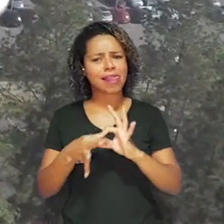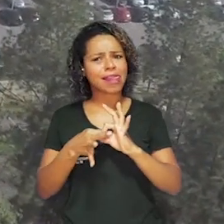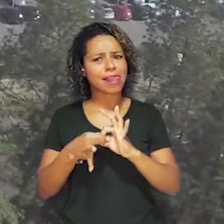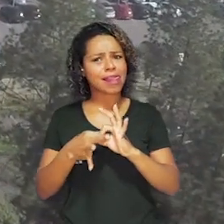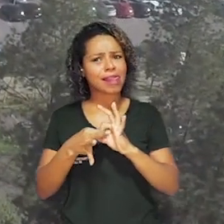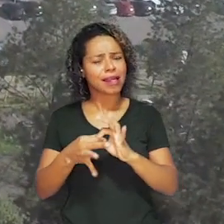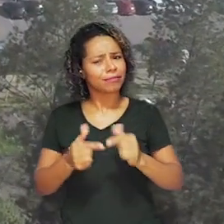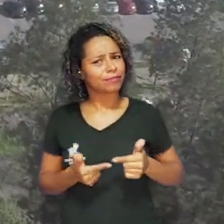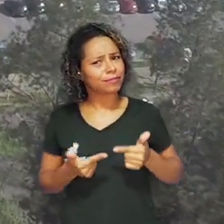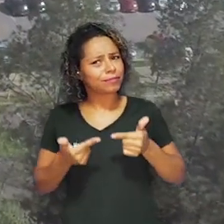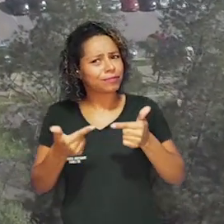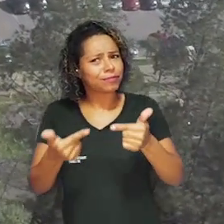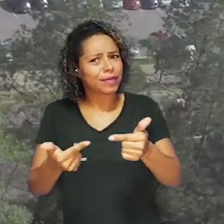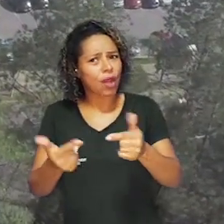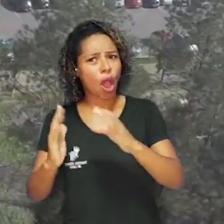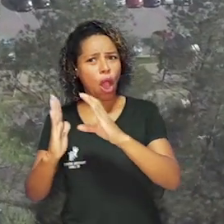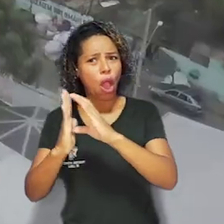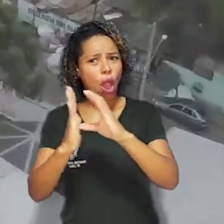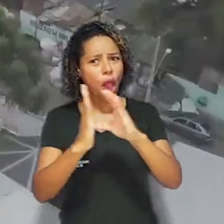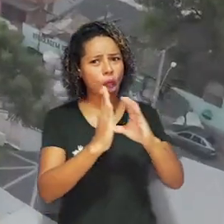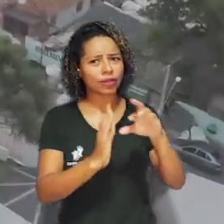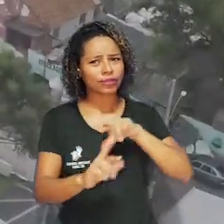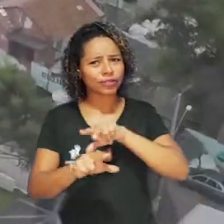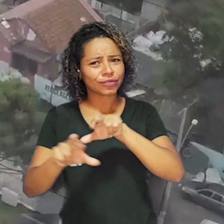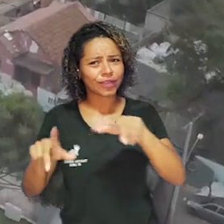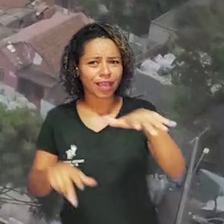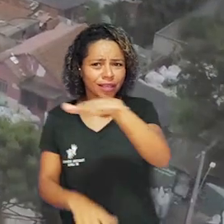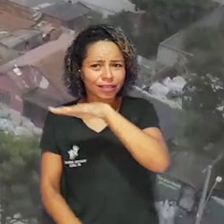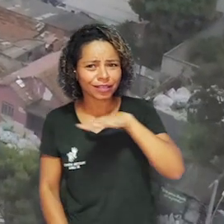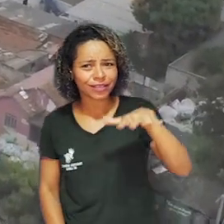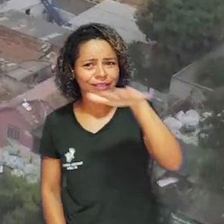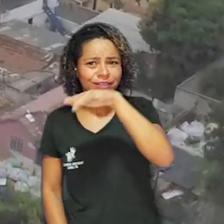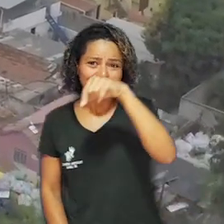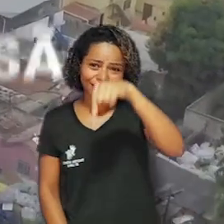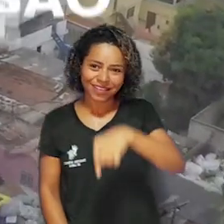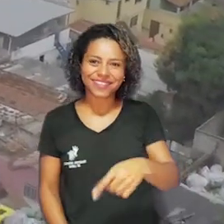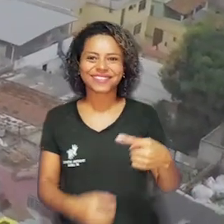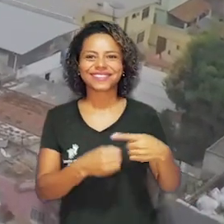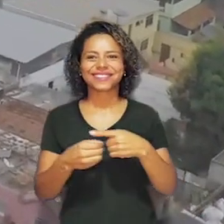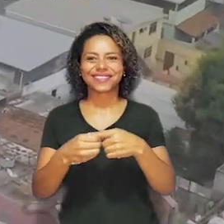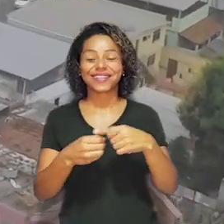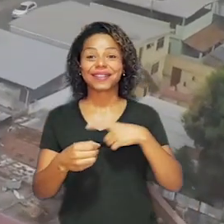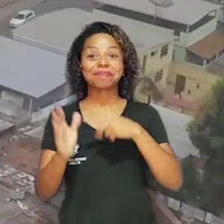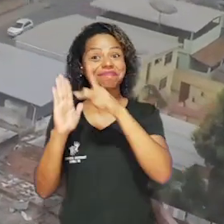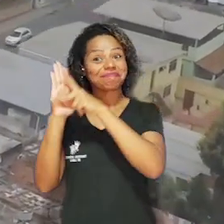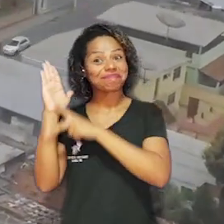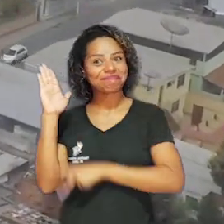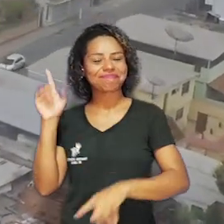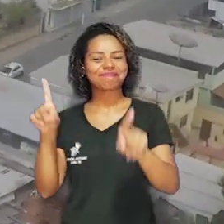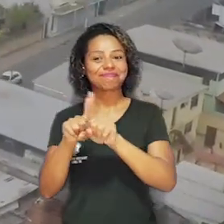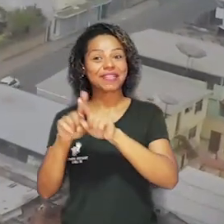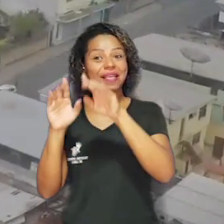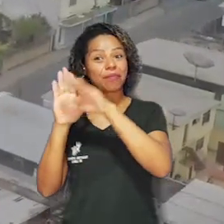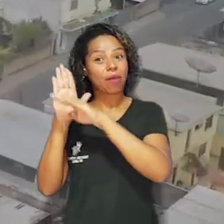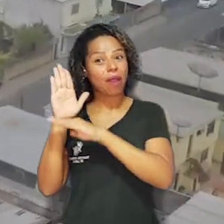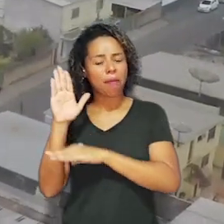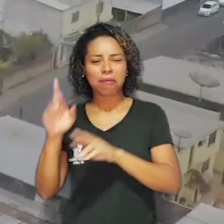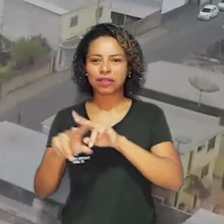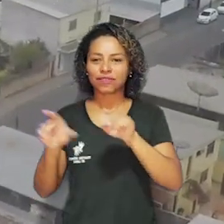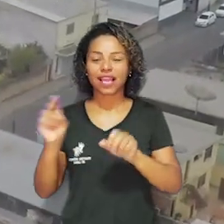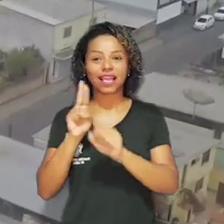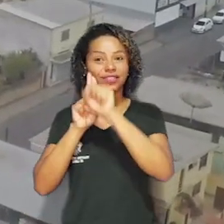também tem uma forte atuação junto às comunidades da cidade, por meio da ação de projetos e